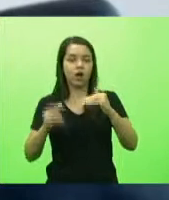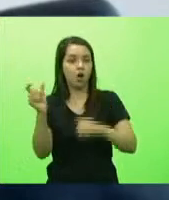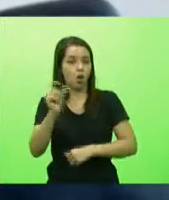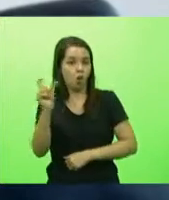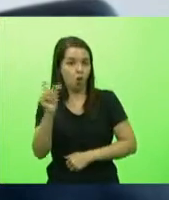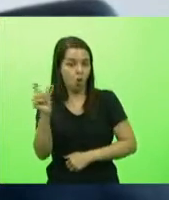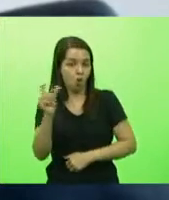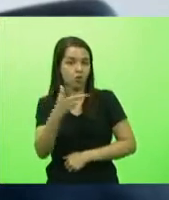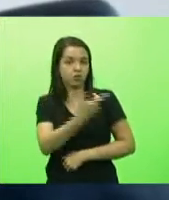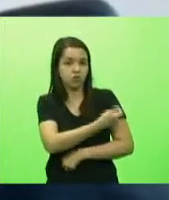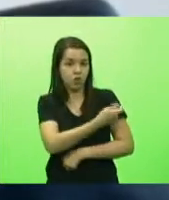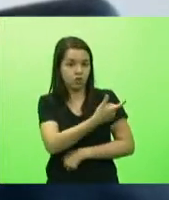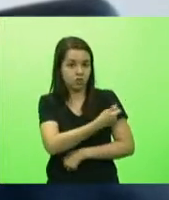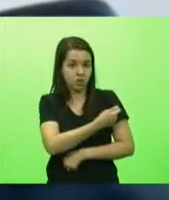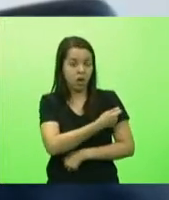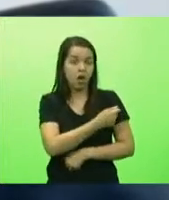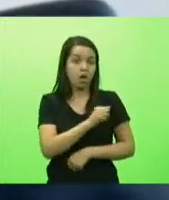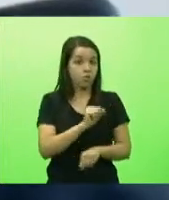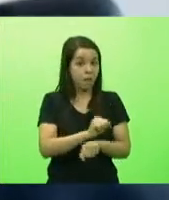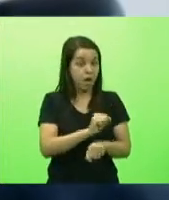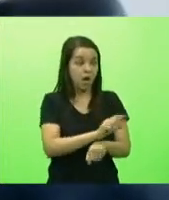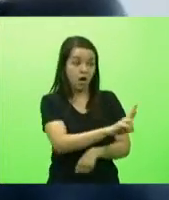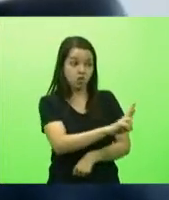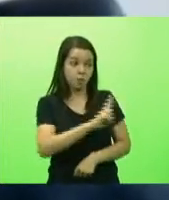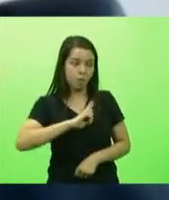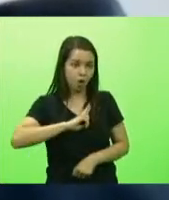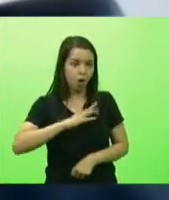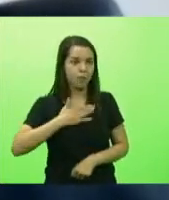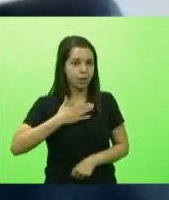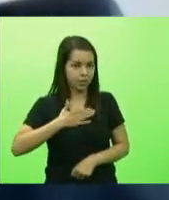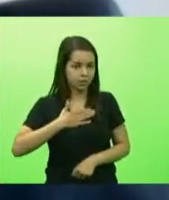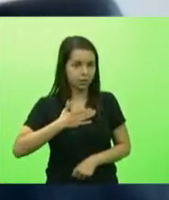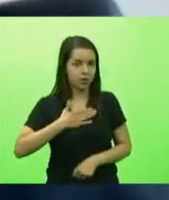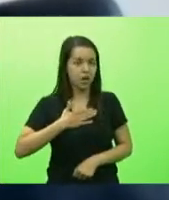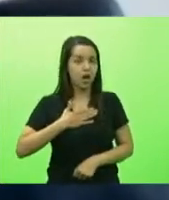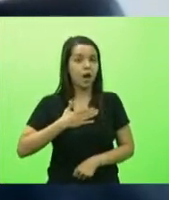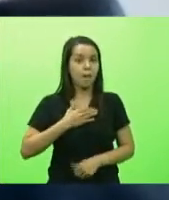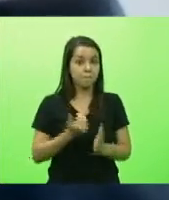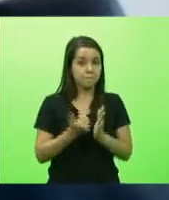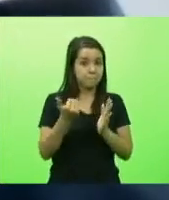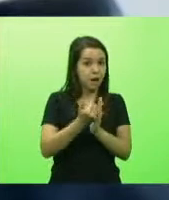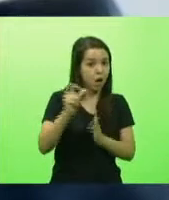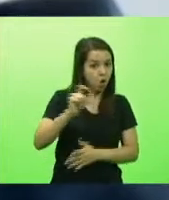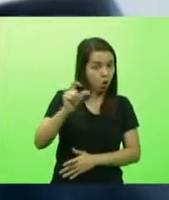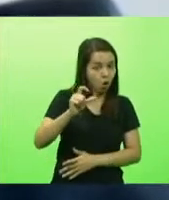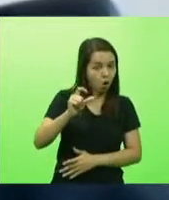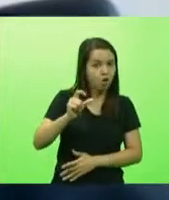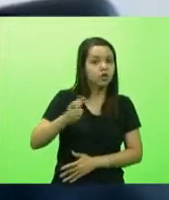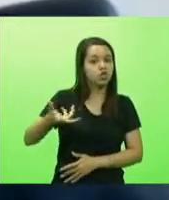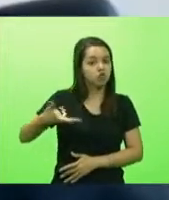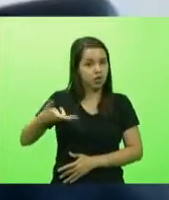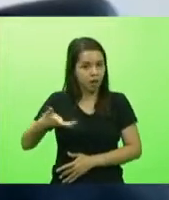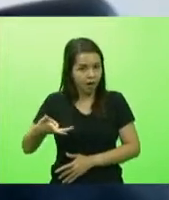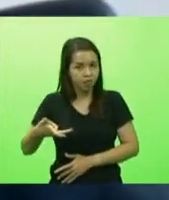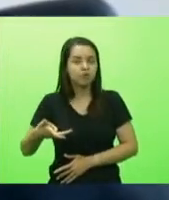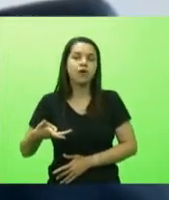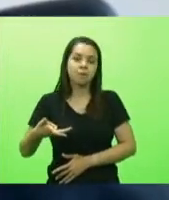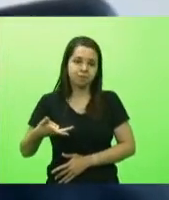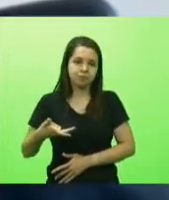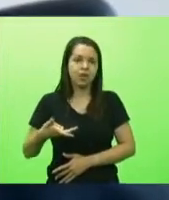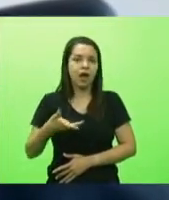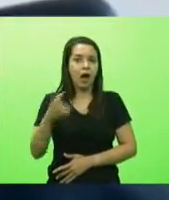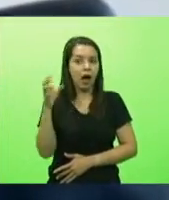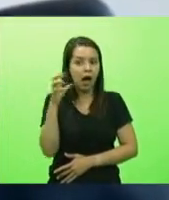espero sair daqui hoje com algumas respostas quanto mais doses e mais agilidade mais rapidamente nós iremos encerrar as quatro